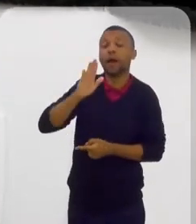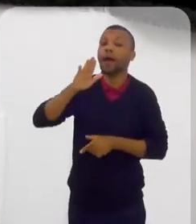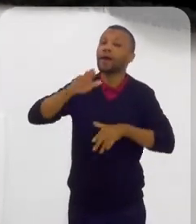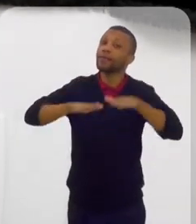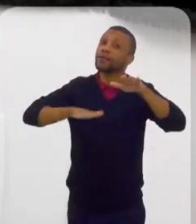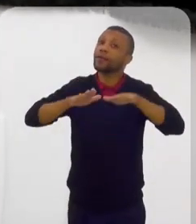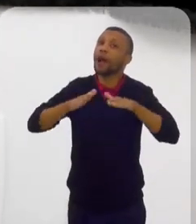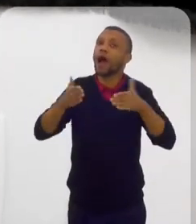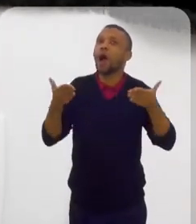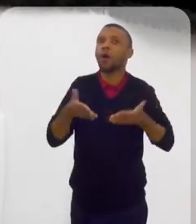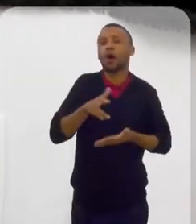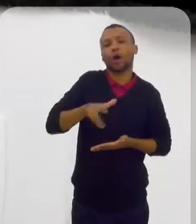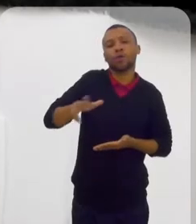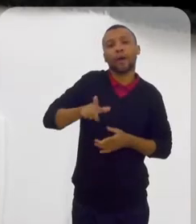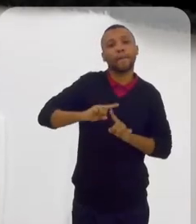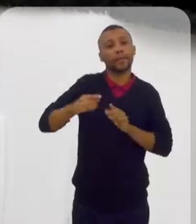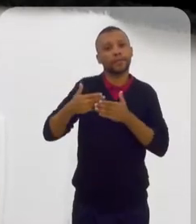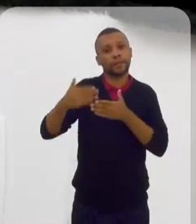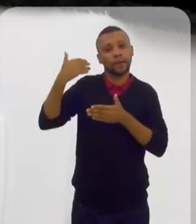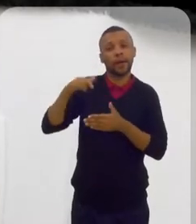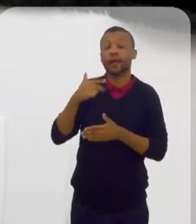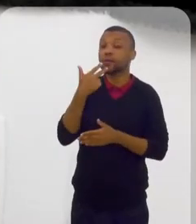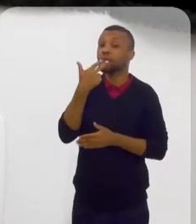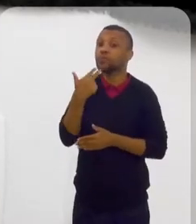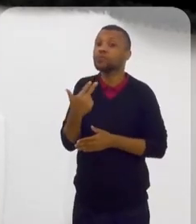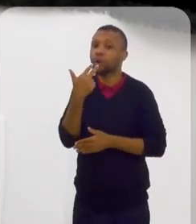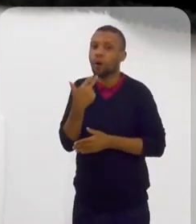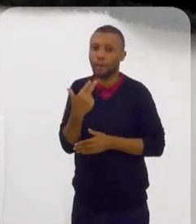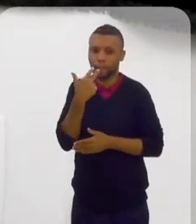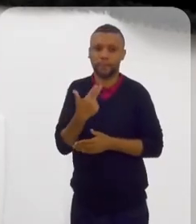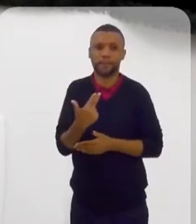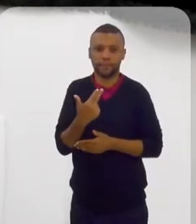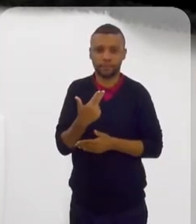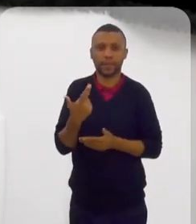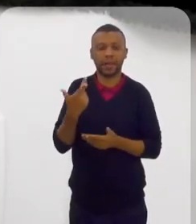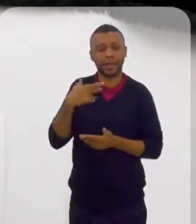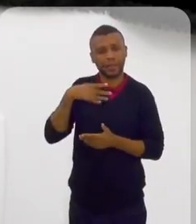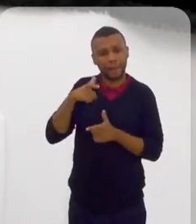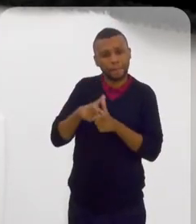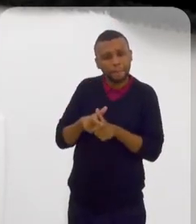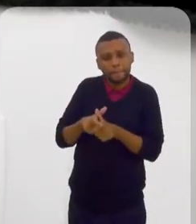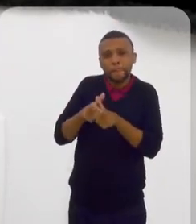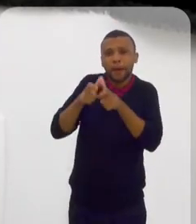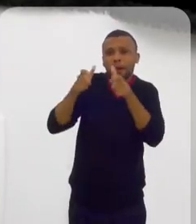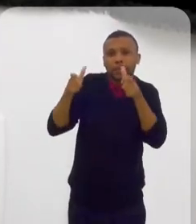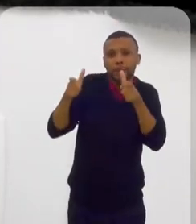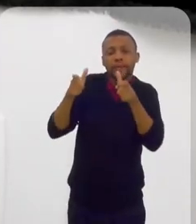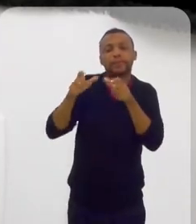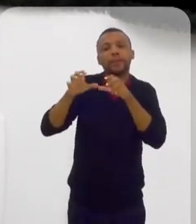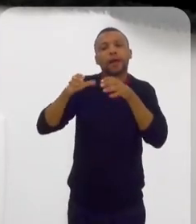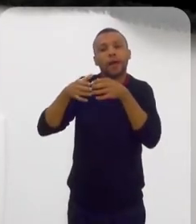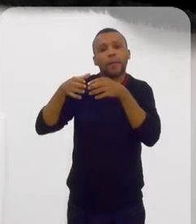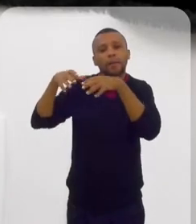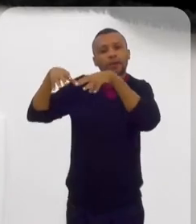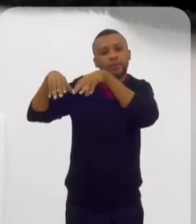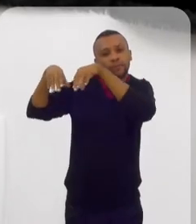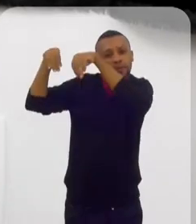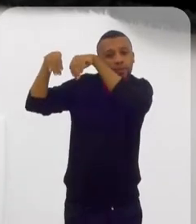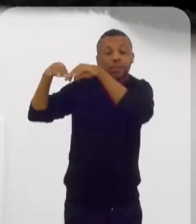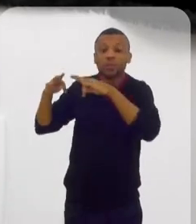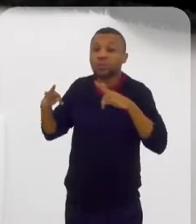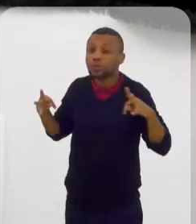talvez não muito agora, mas na minha época já era a questão do idioma, porque principalmente a grande parte, se não todas a minha época de mexitas,